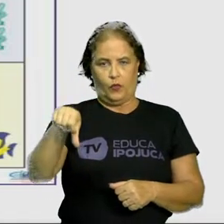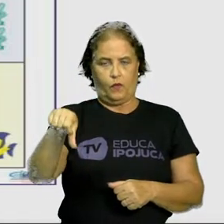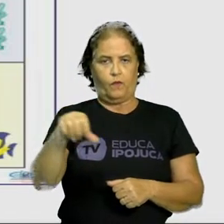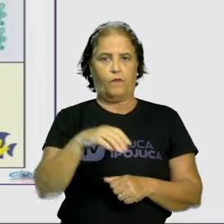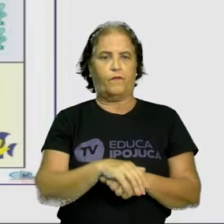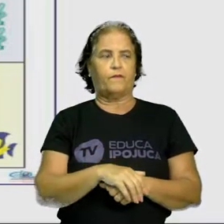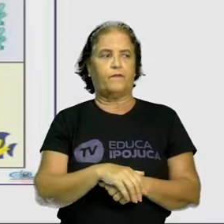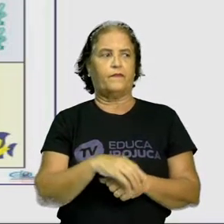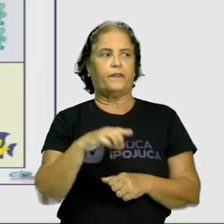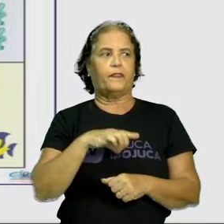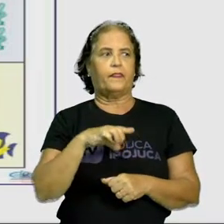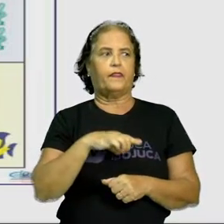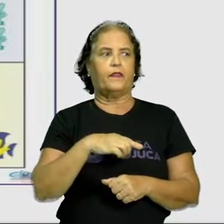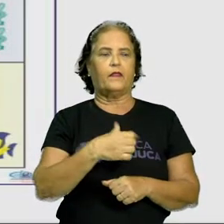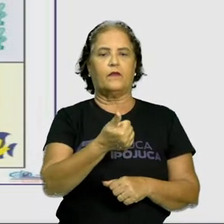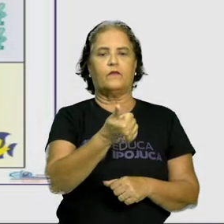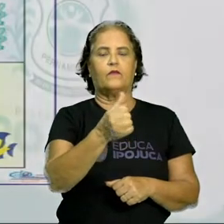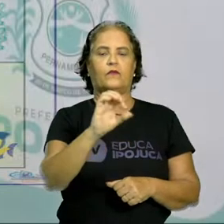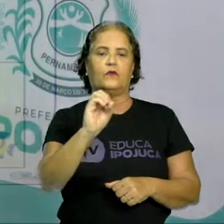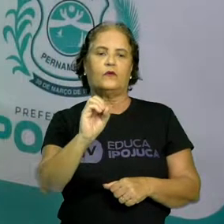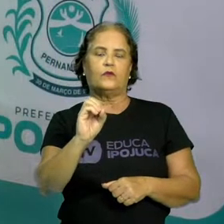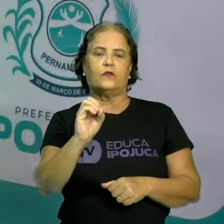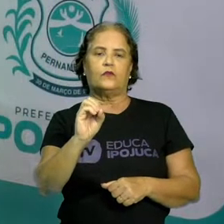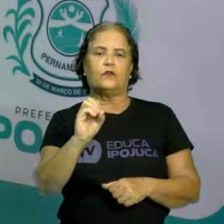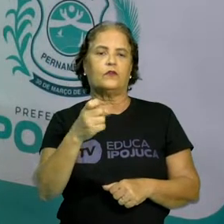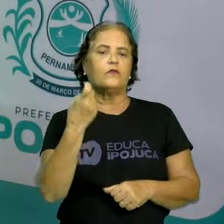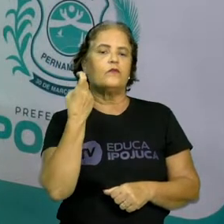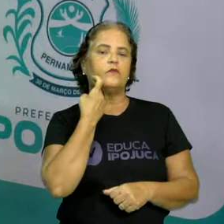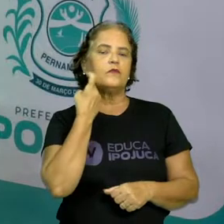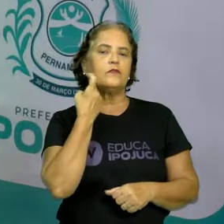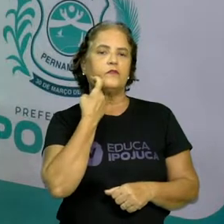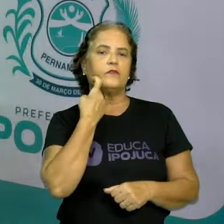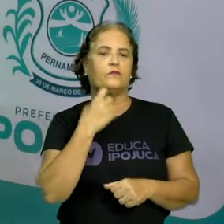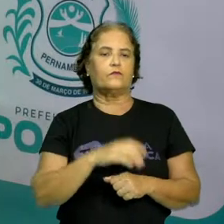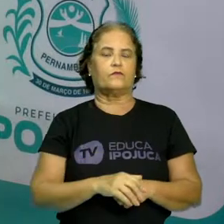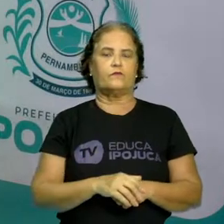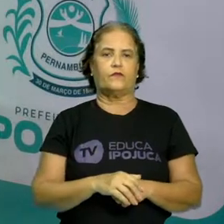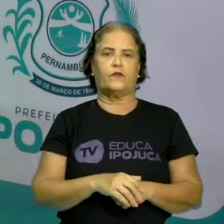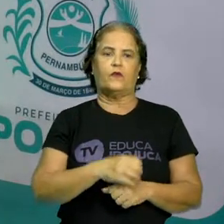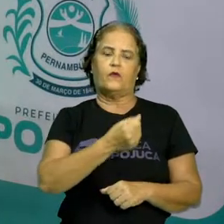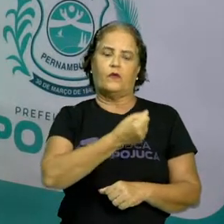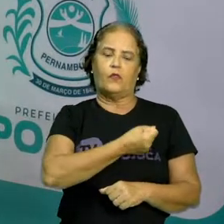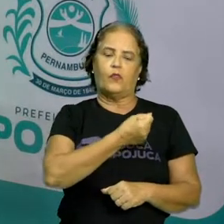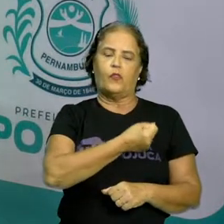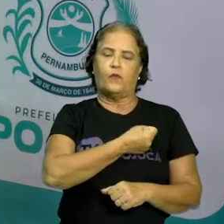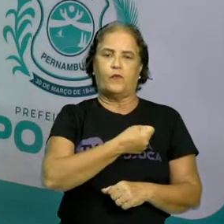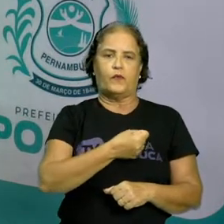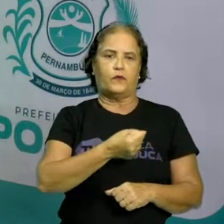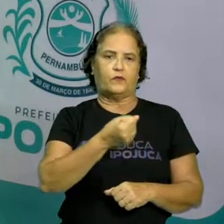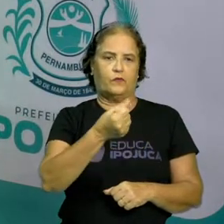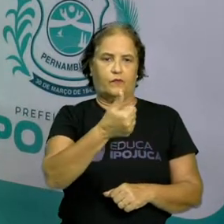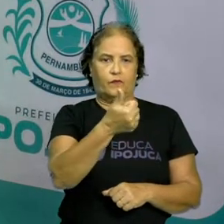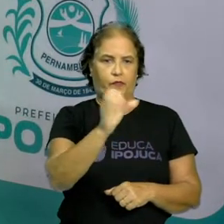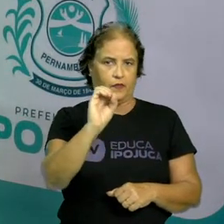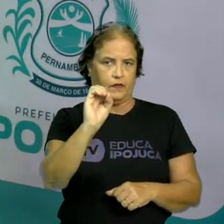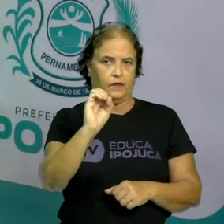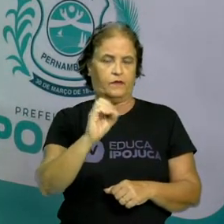nós temos a quantidade de dez peixinhos, que é representado pelo numeral 10.